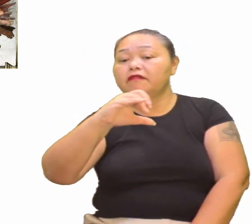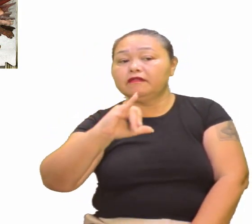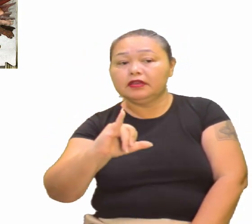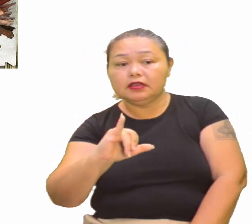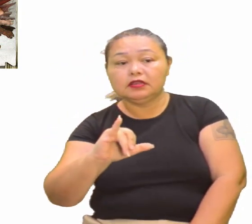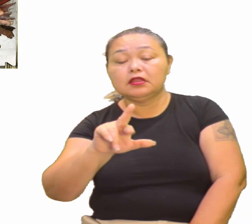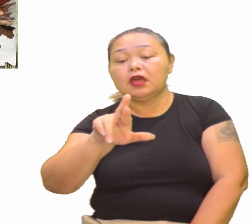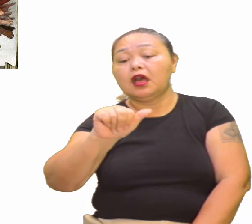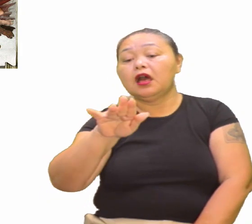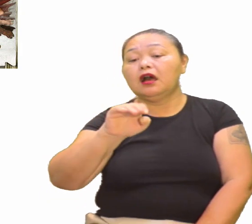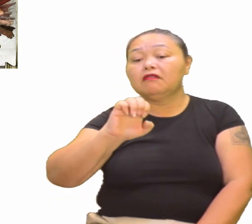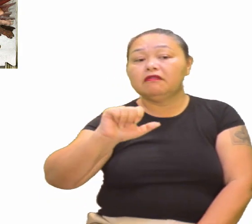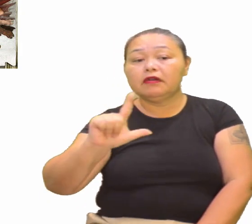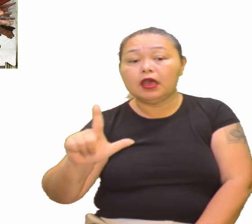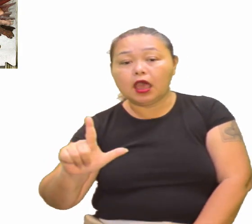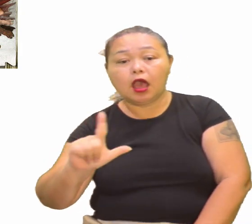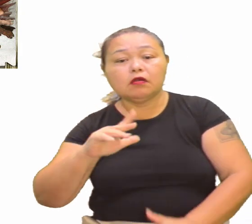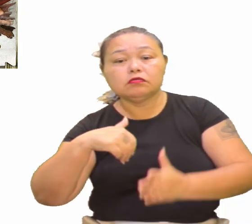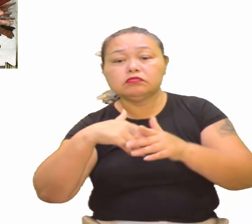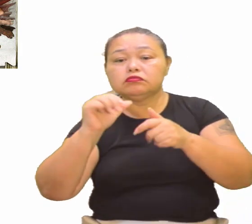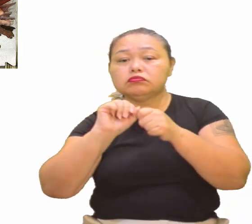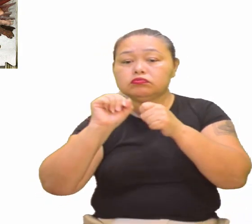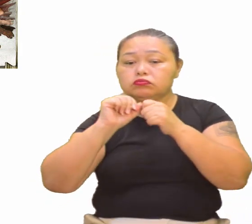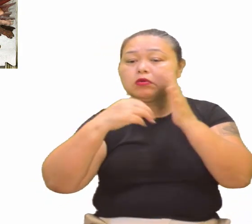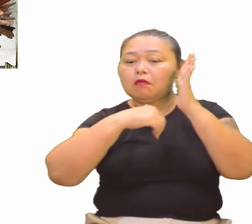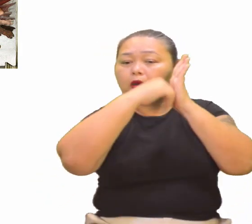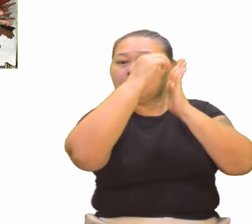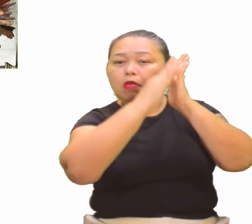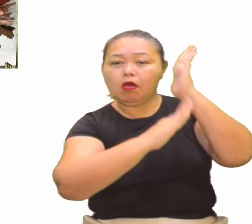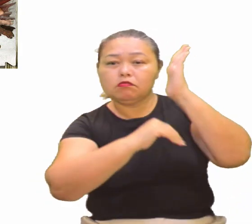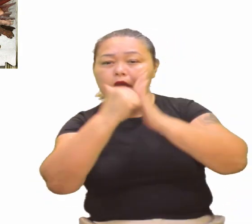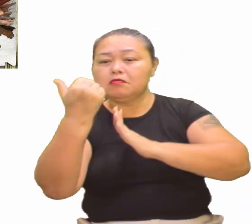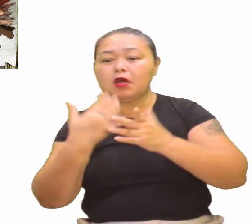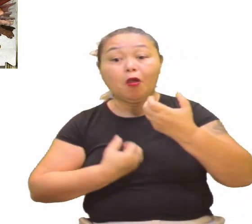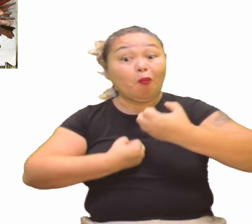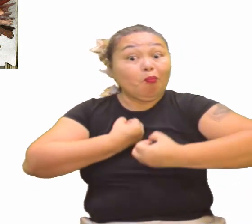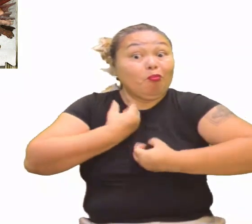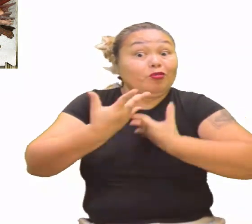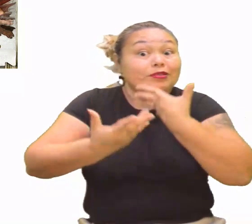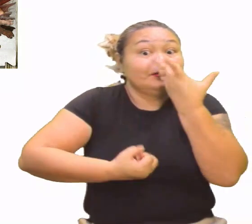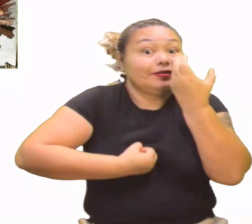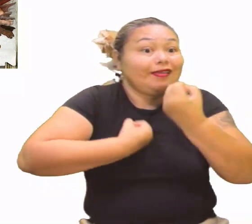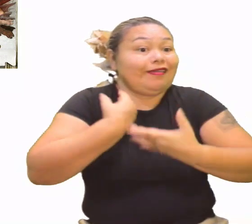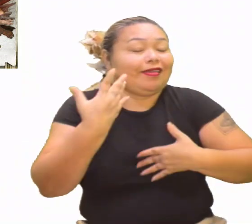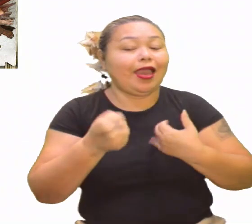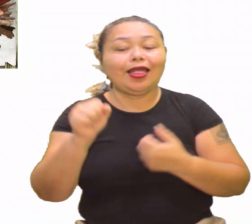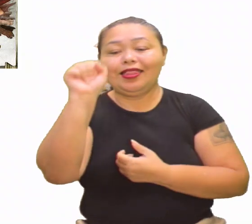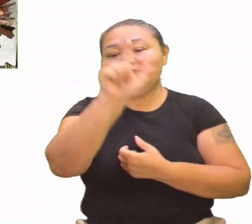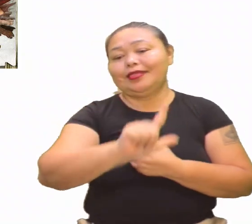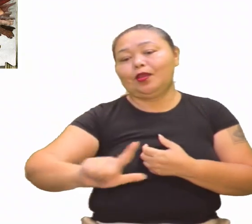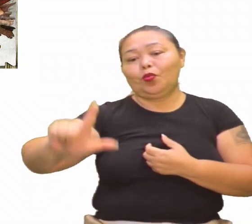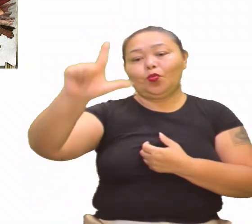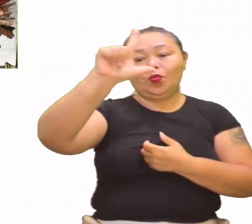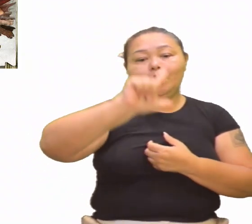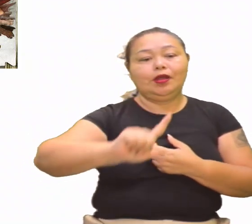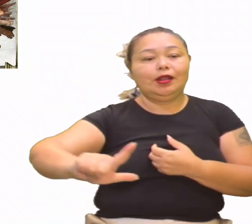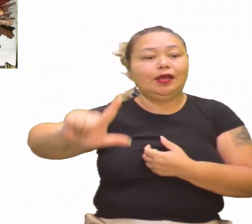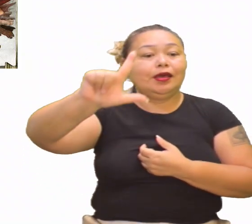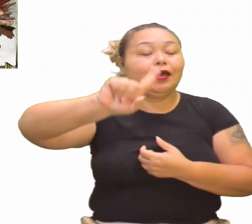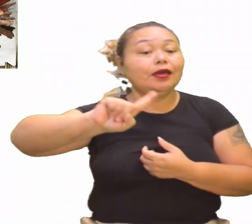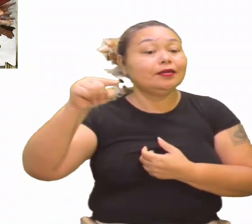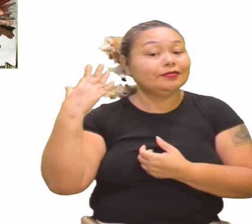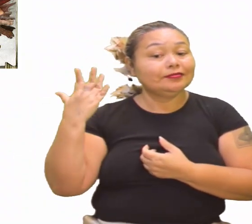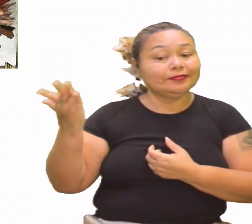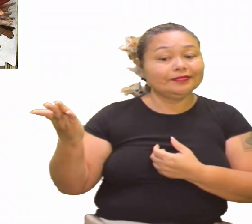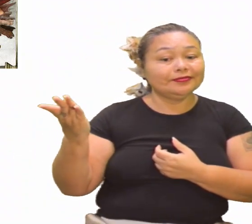o desenvolvimento das artes, plástica, poesia, literatura. Então, foi tudo nessa perspectiva. Aí, eu